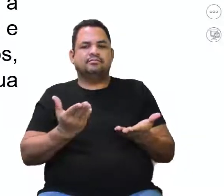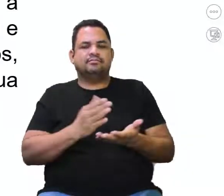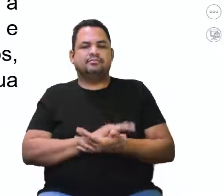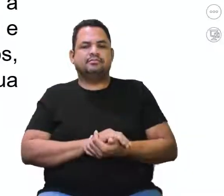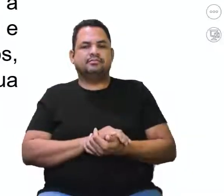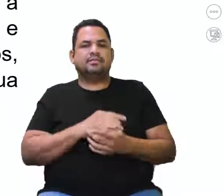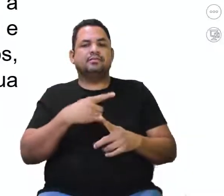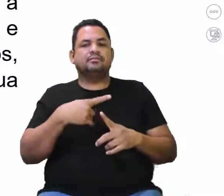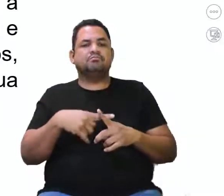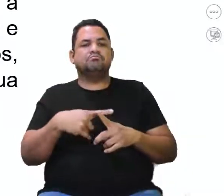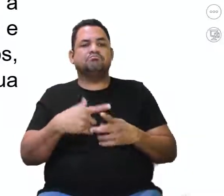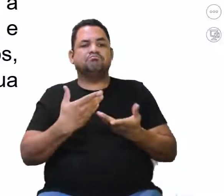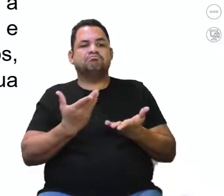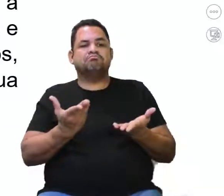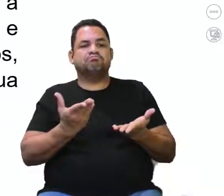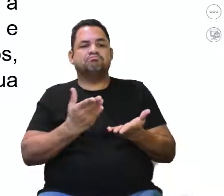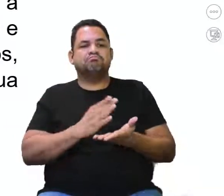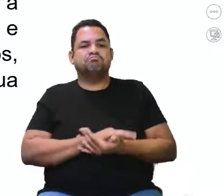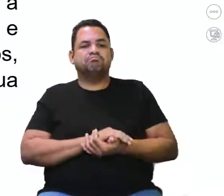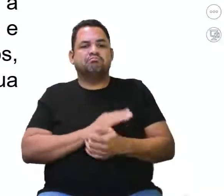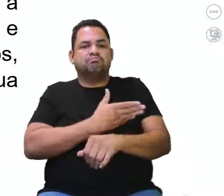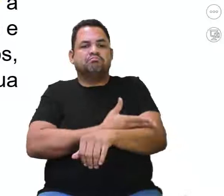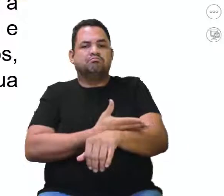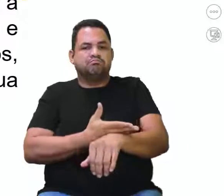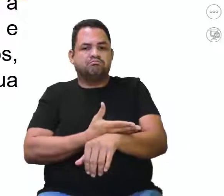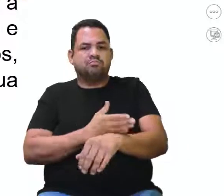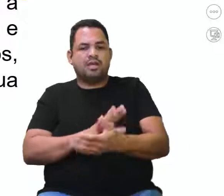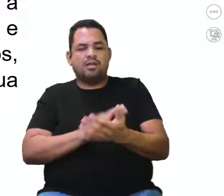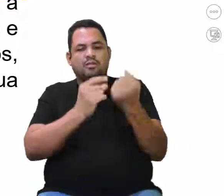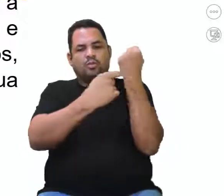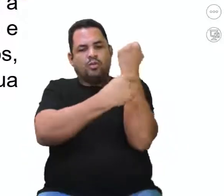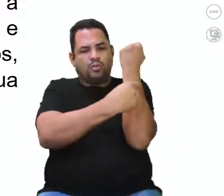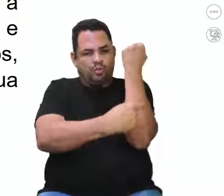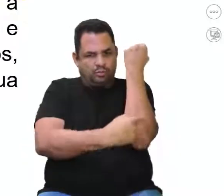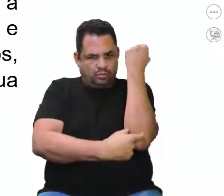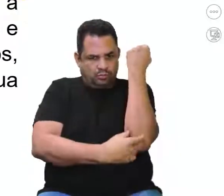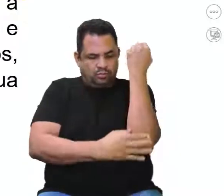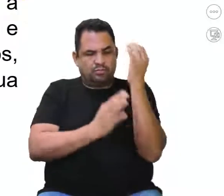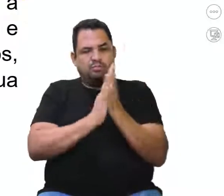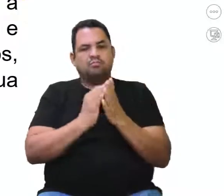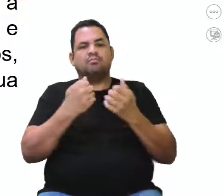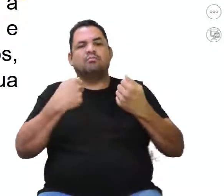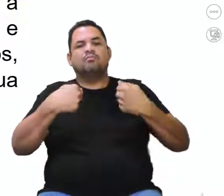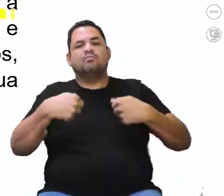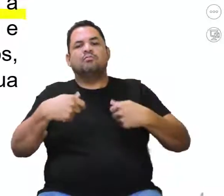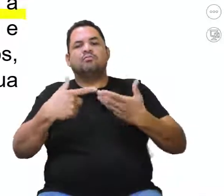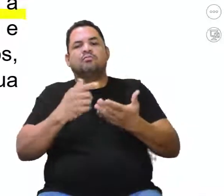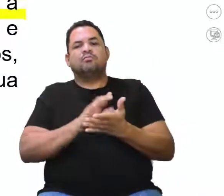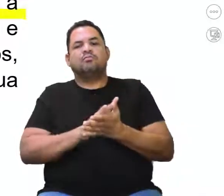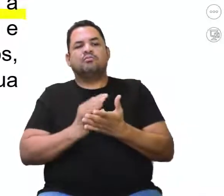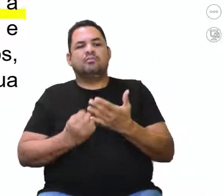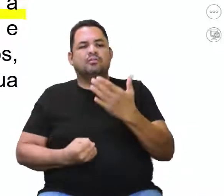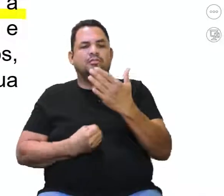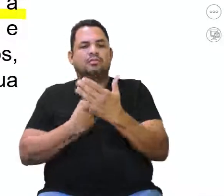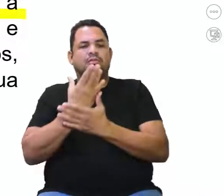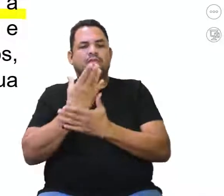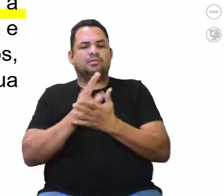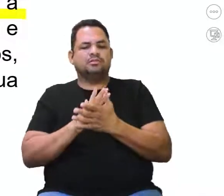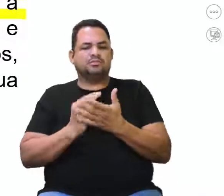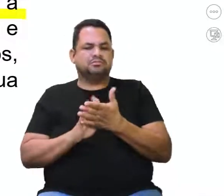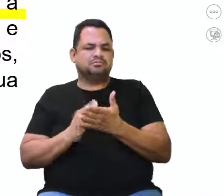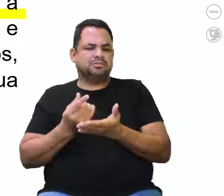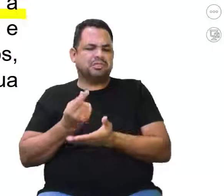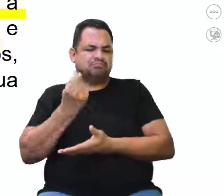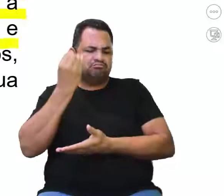disso, problemas posturais relacionados à coluna vertebral podem surgir desde muito